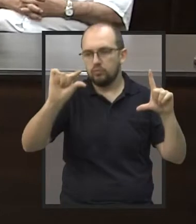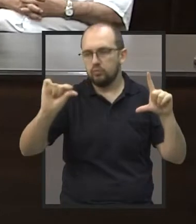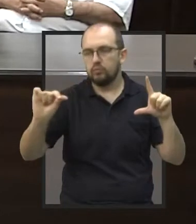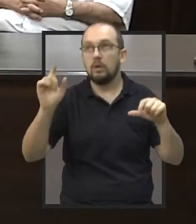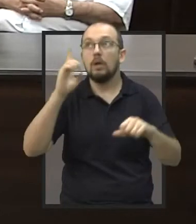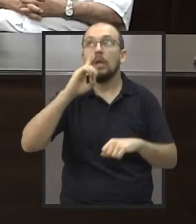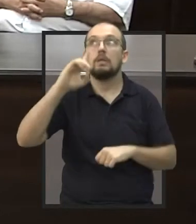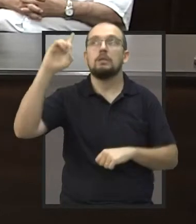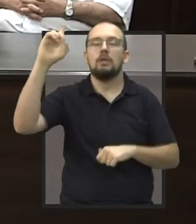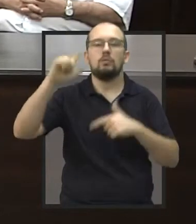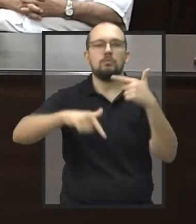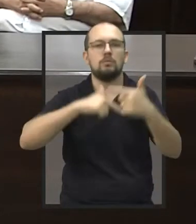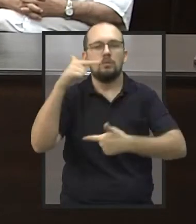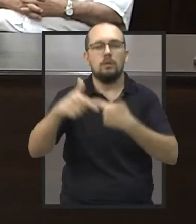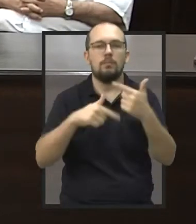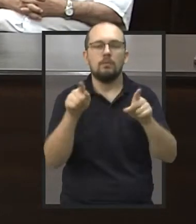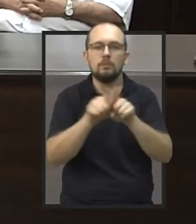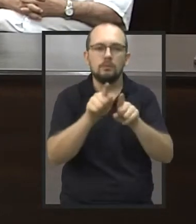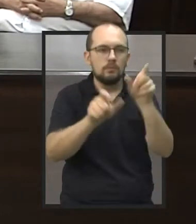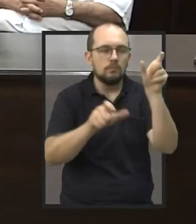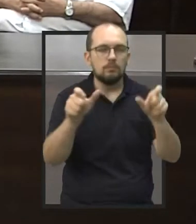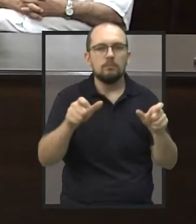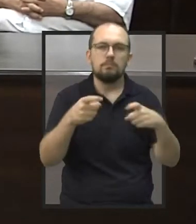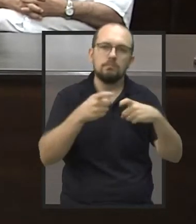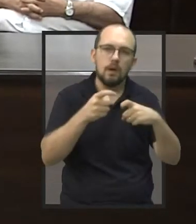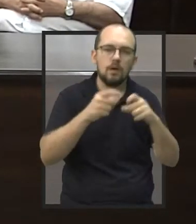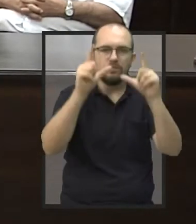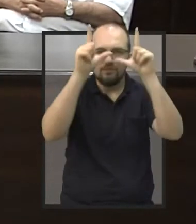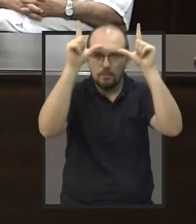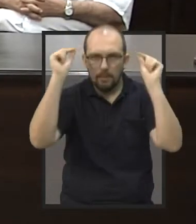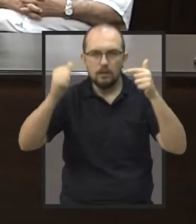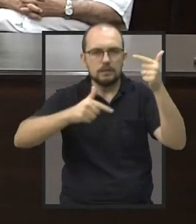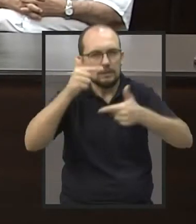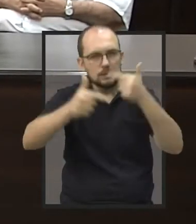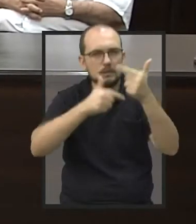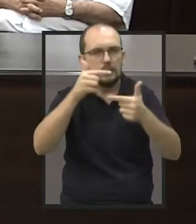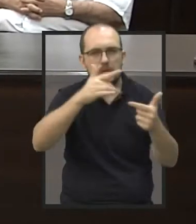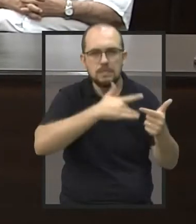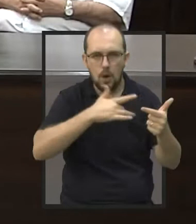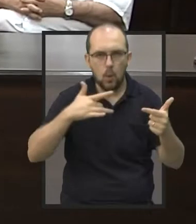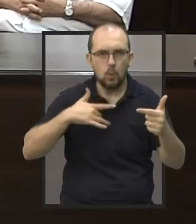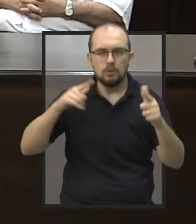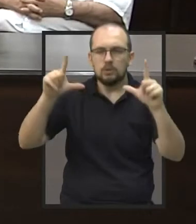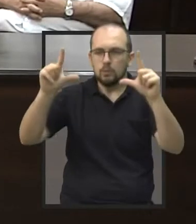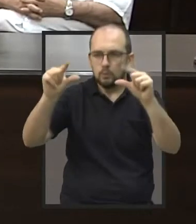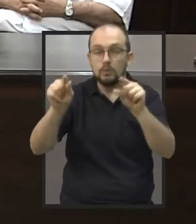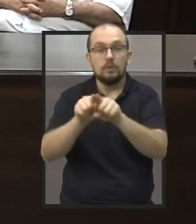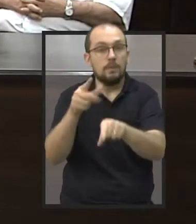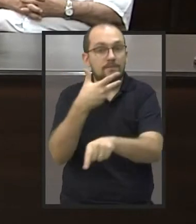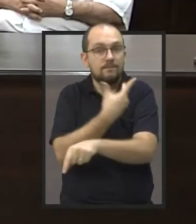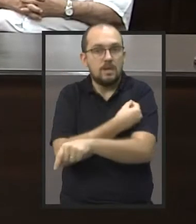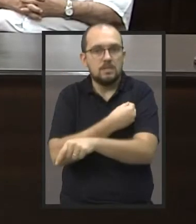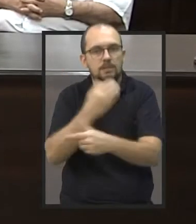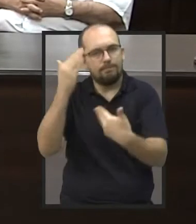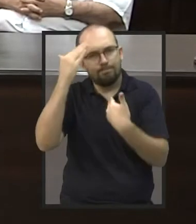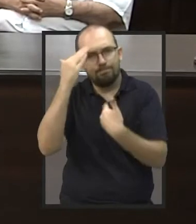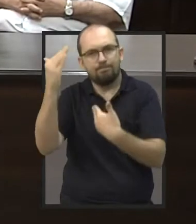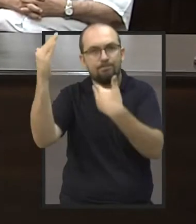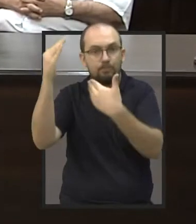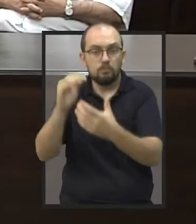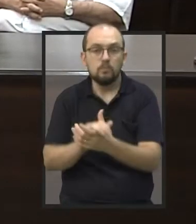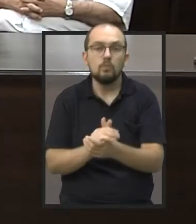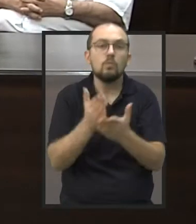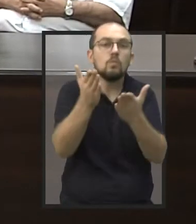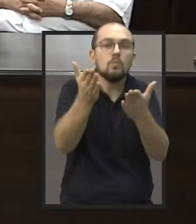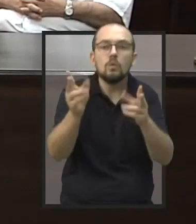profissionais da saúde e as vacinas. Doutor, qual a avaliação que o senhor faz desse momento que nós estamos vivendo? E daqui a pouquinho a gente vai entrar